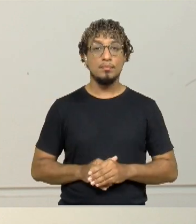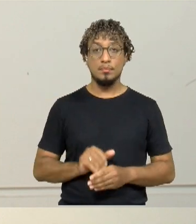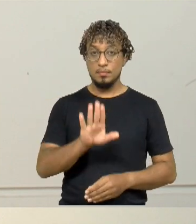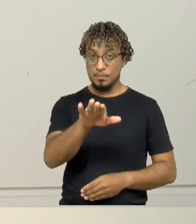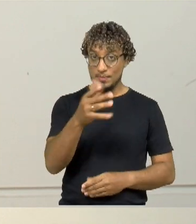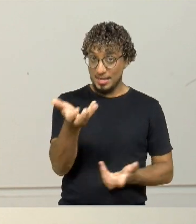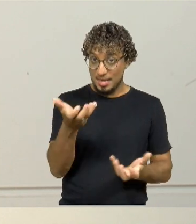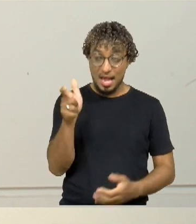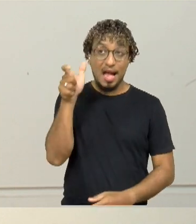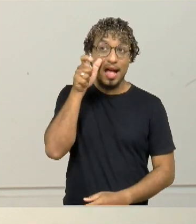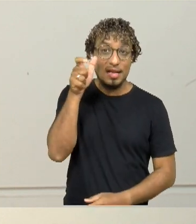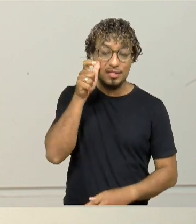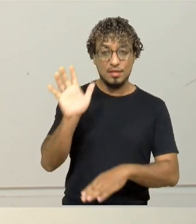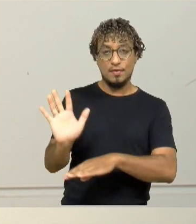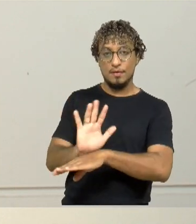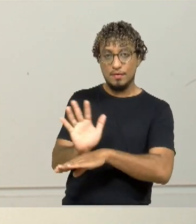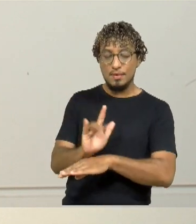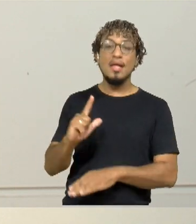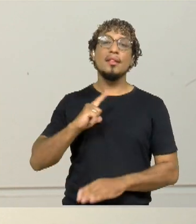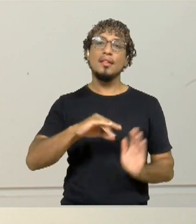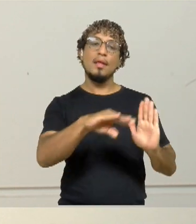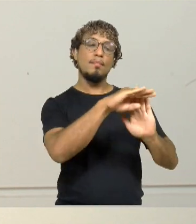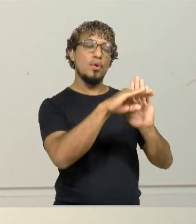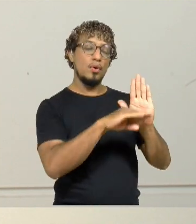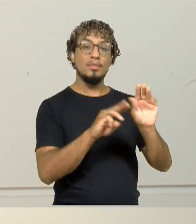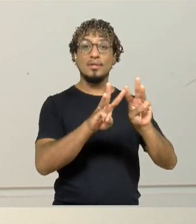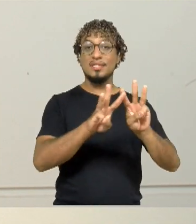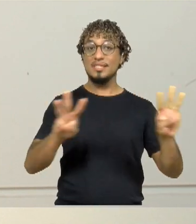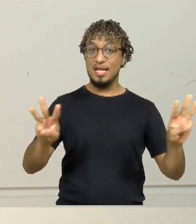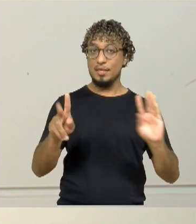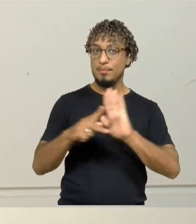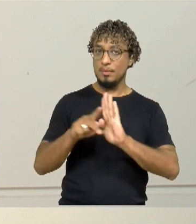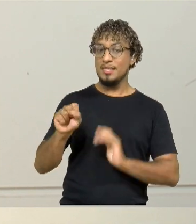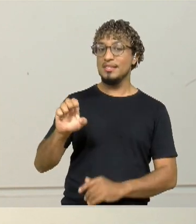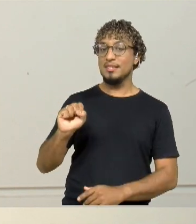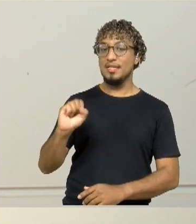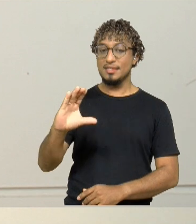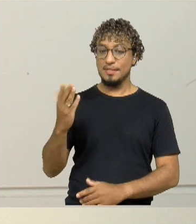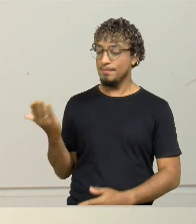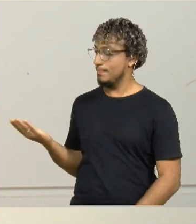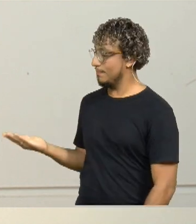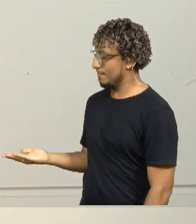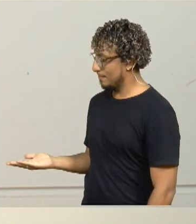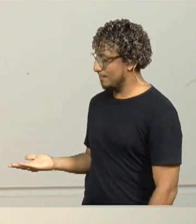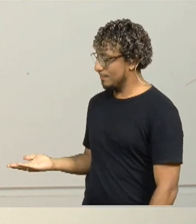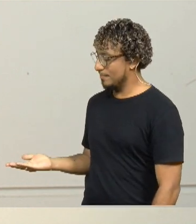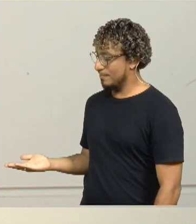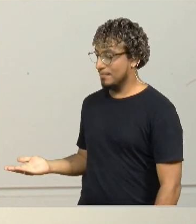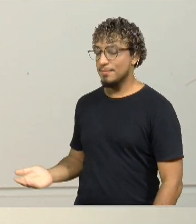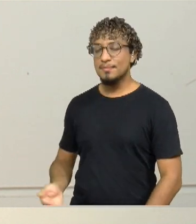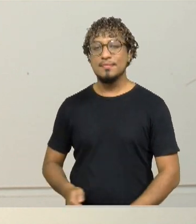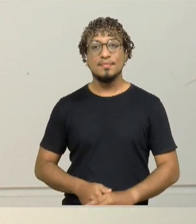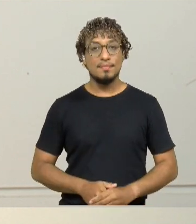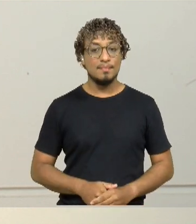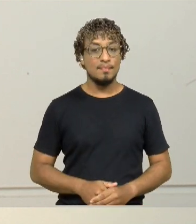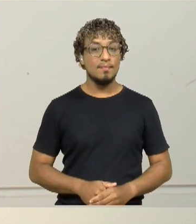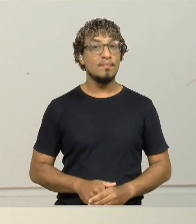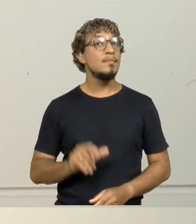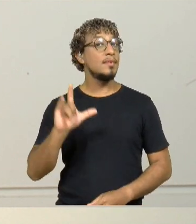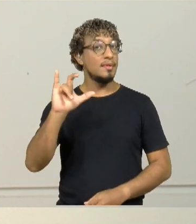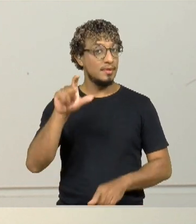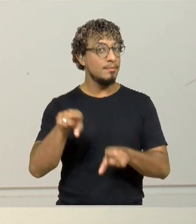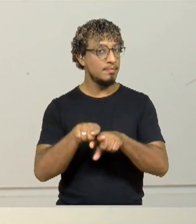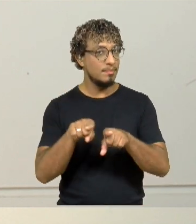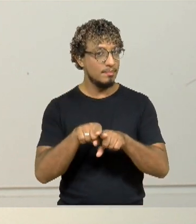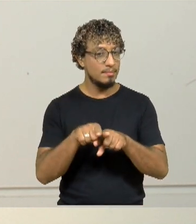assistir os filmes, a gente tá com a programação no site do Sesc, né? Que é sescma.com.br e também no Instagram,